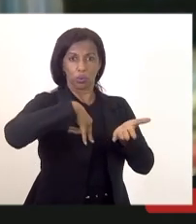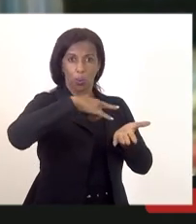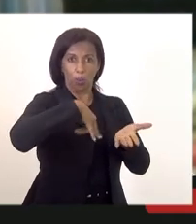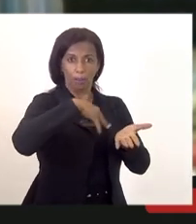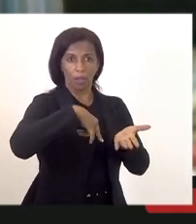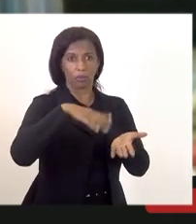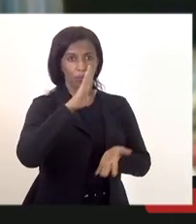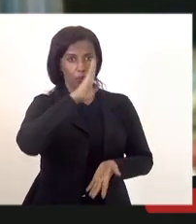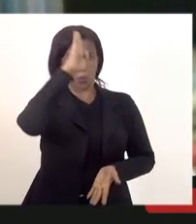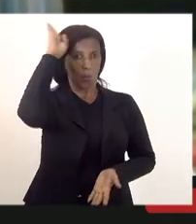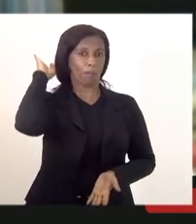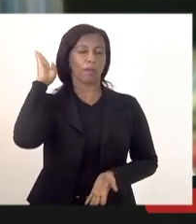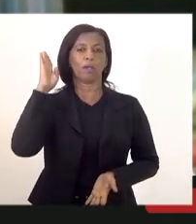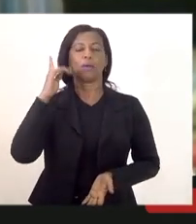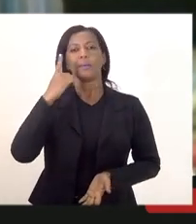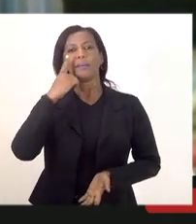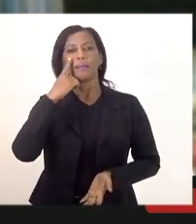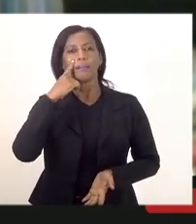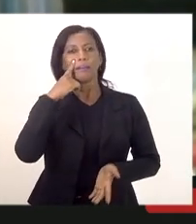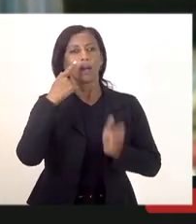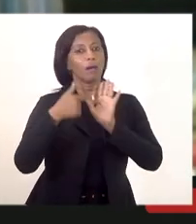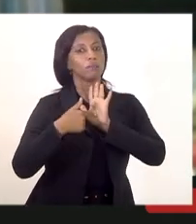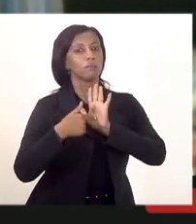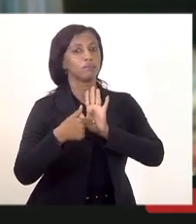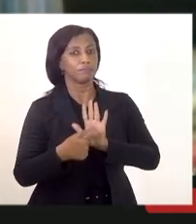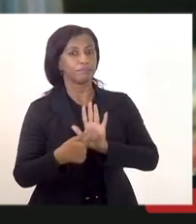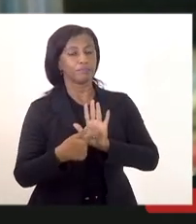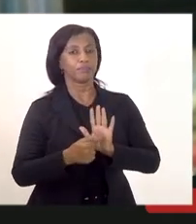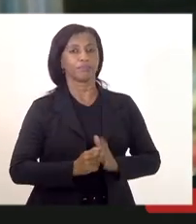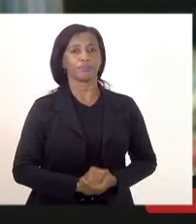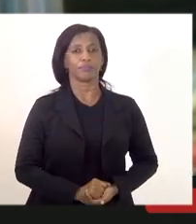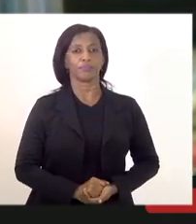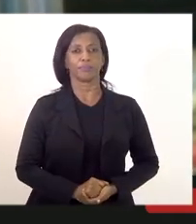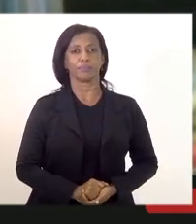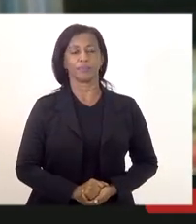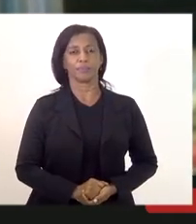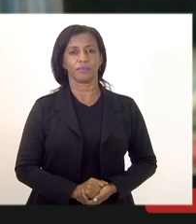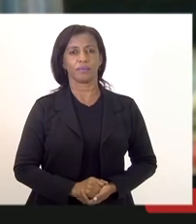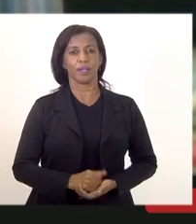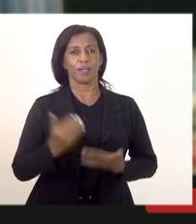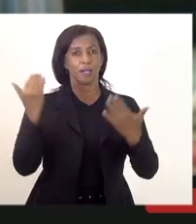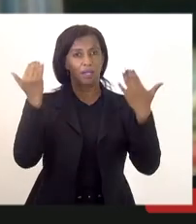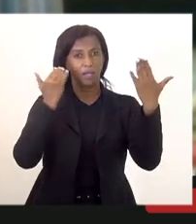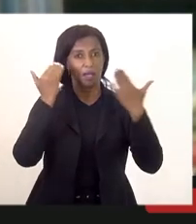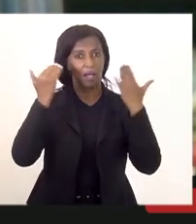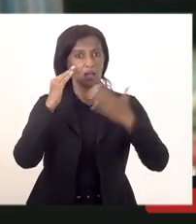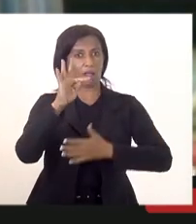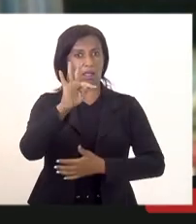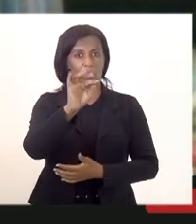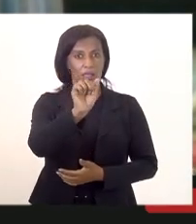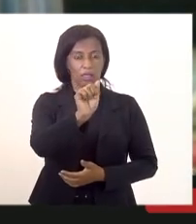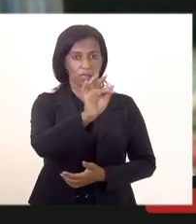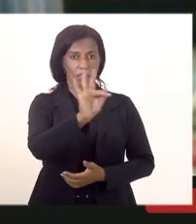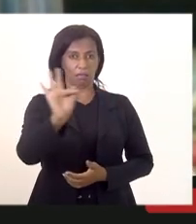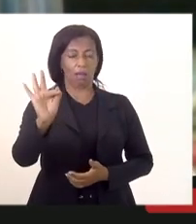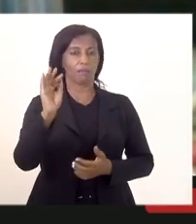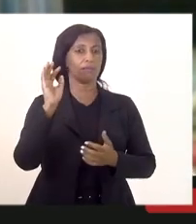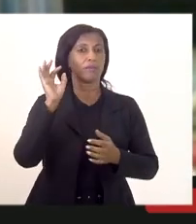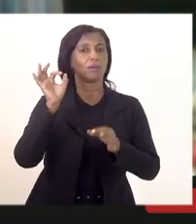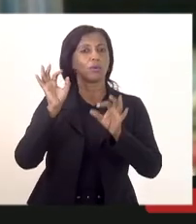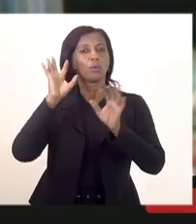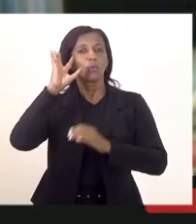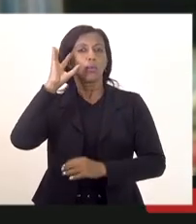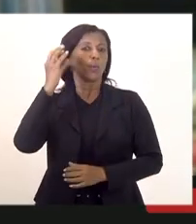rumeiros para retificar para retificar em relação ao TAF de acordo com o que foi decidido aqui